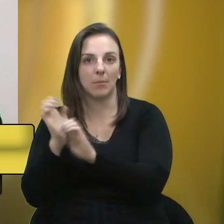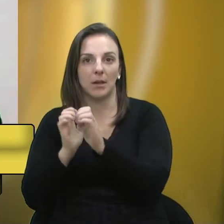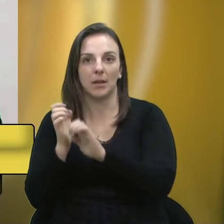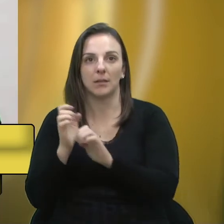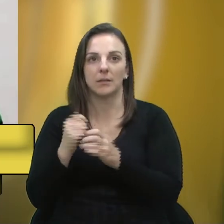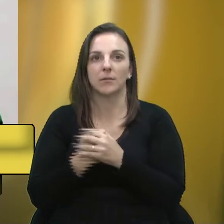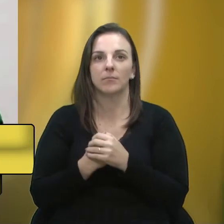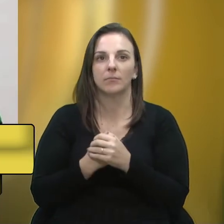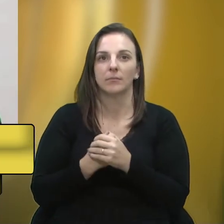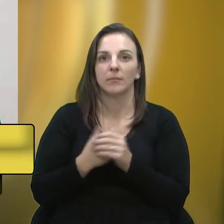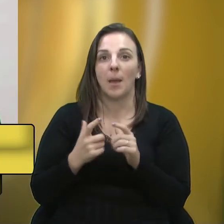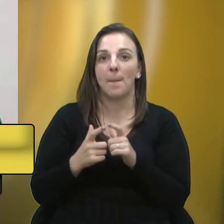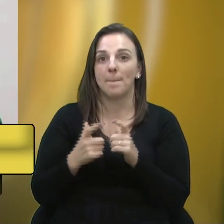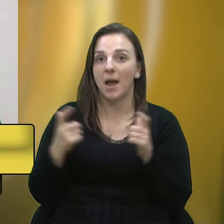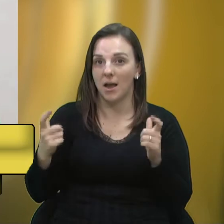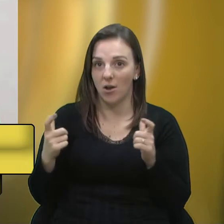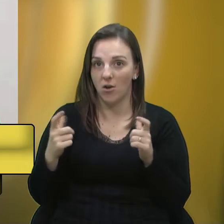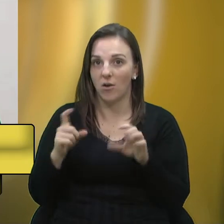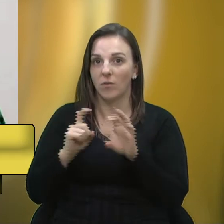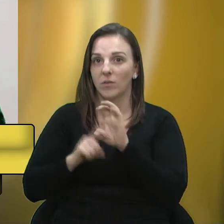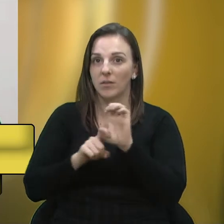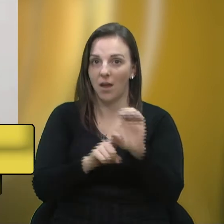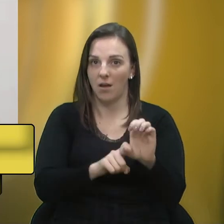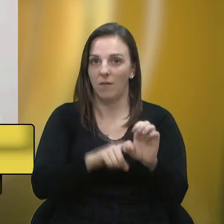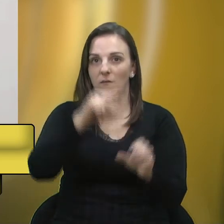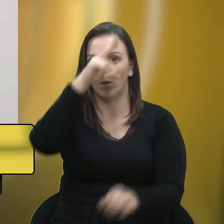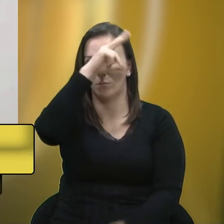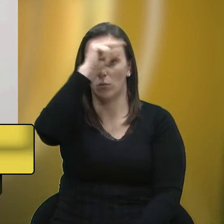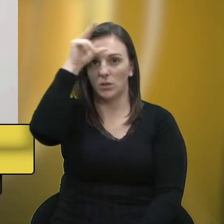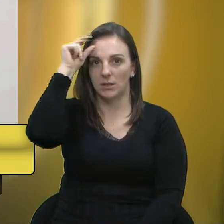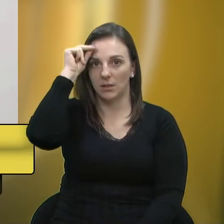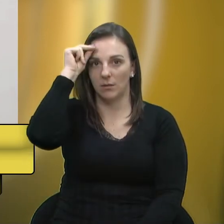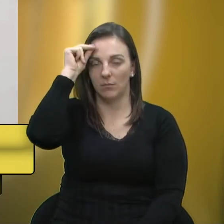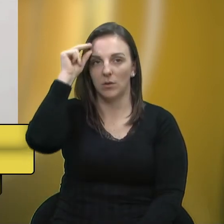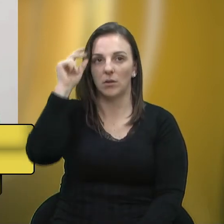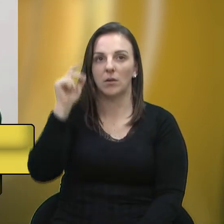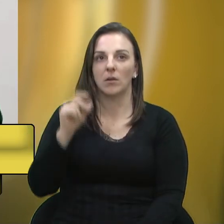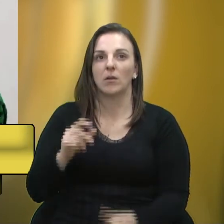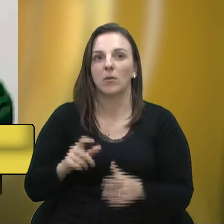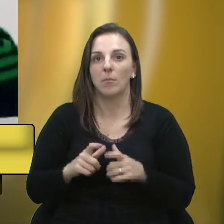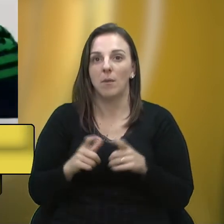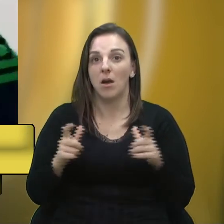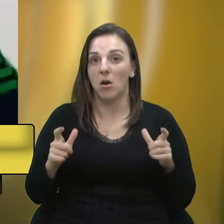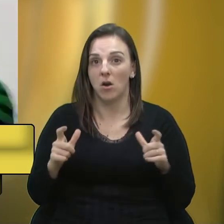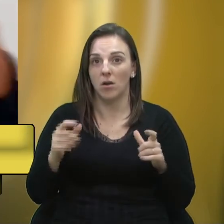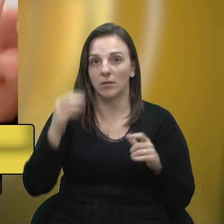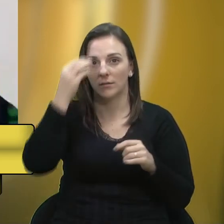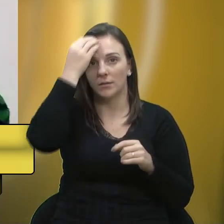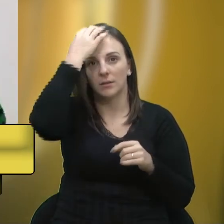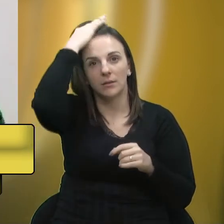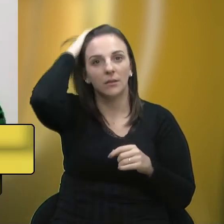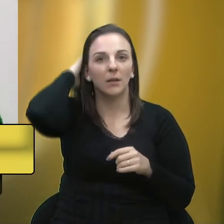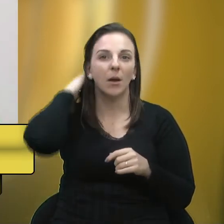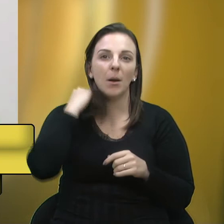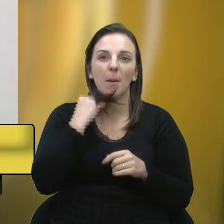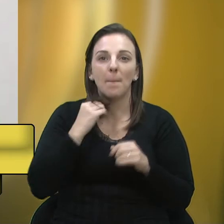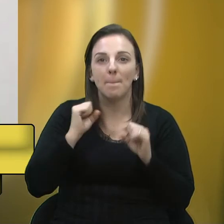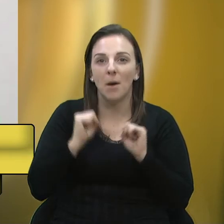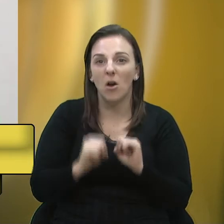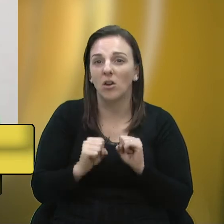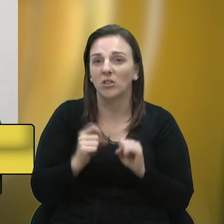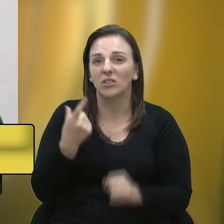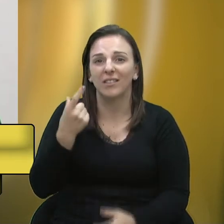caloteiros do município de Caxias do Sul, tanto empresários e tanto pessoas físicas, podendo ter 10 Refis, eles nunca vão pagar.